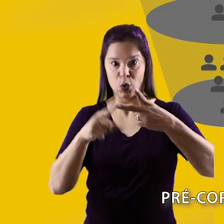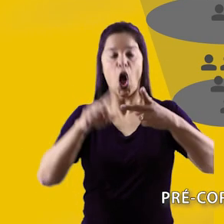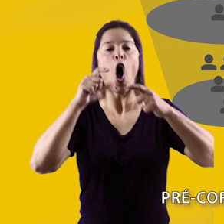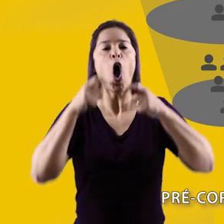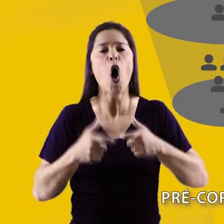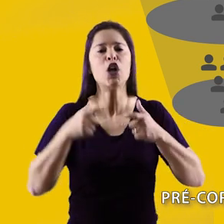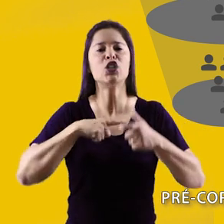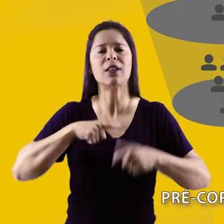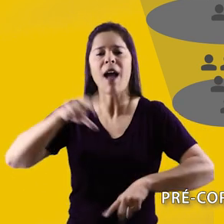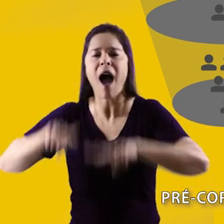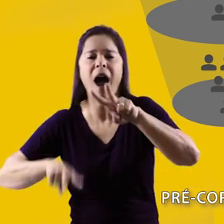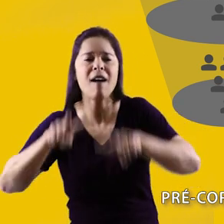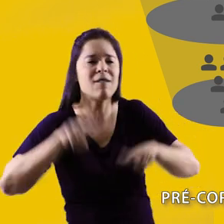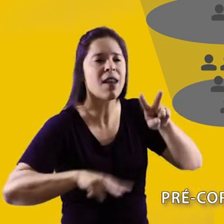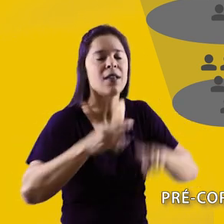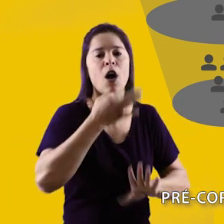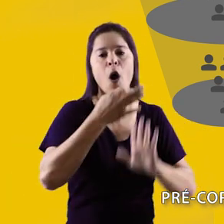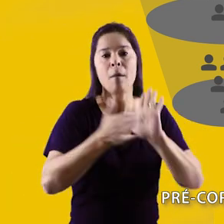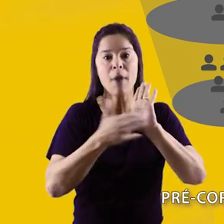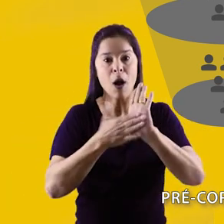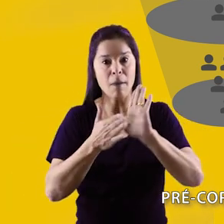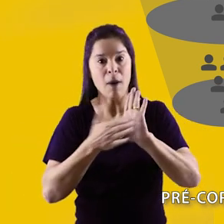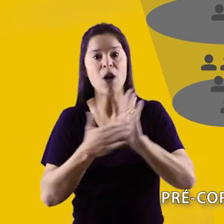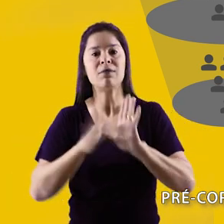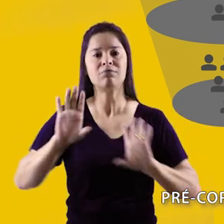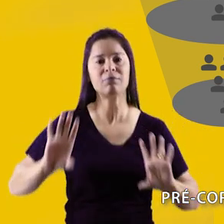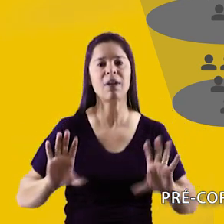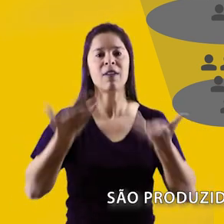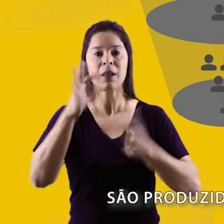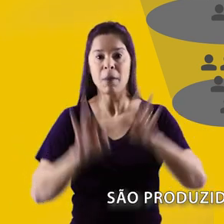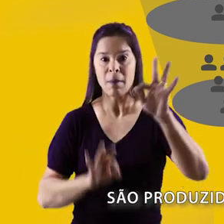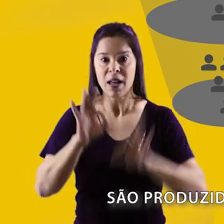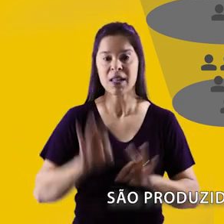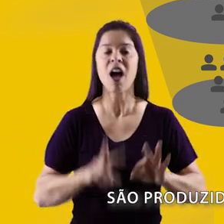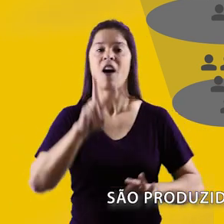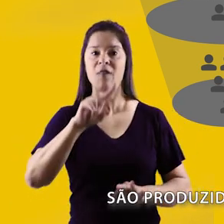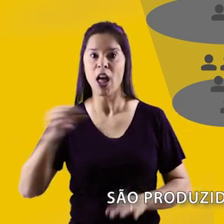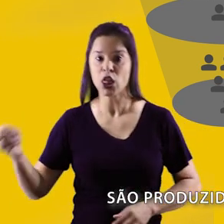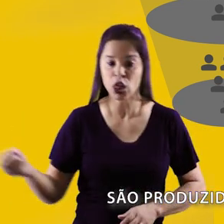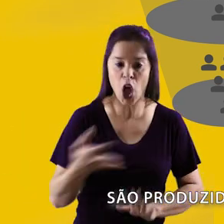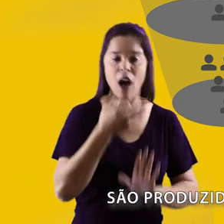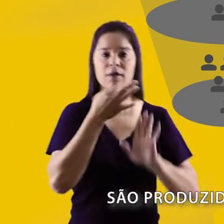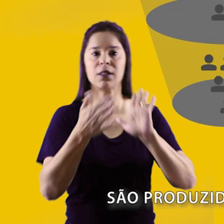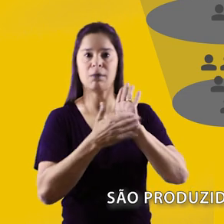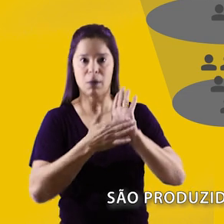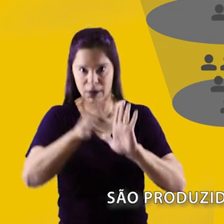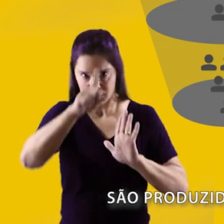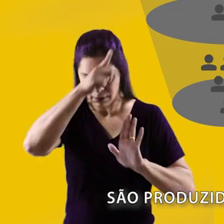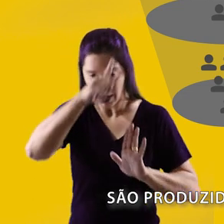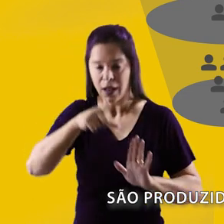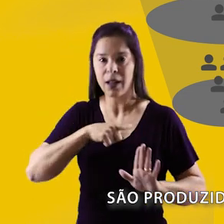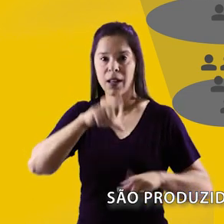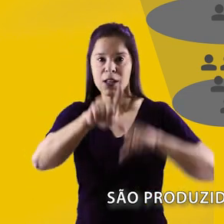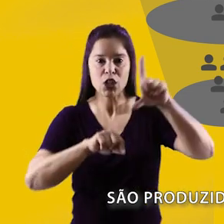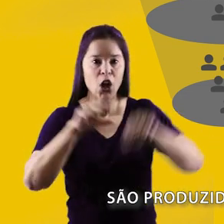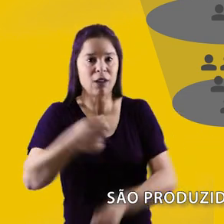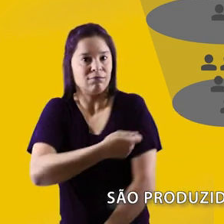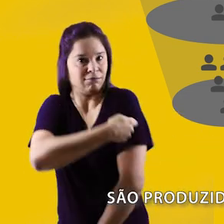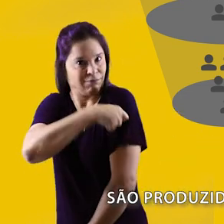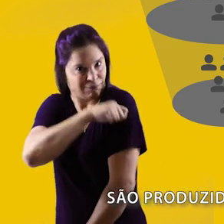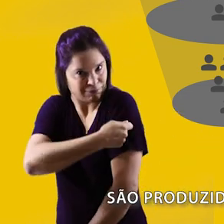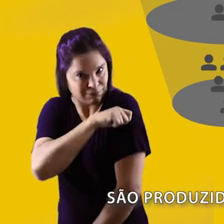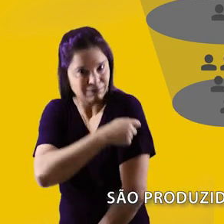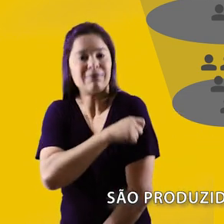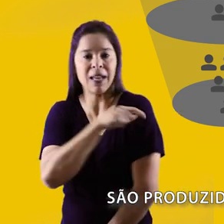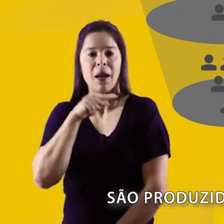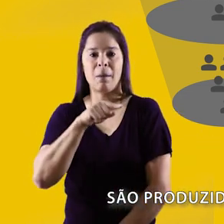onde são apreciadas as propostas dos eventos preparatórios, são produzidas novas propostas e são eleitos delegadas